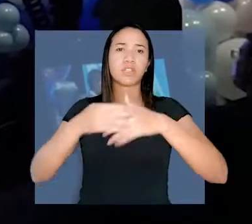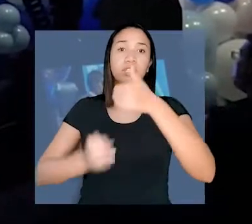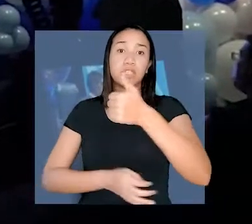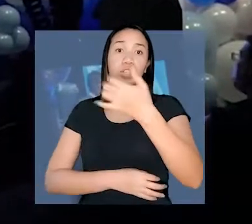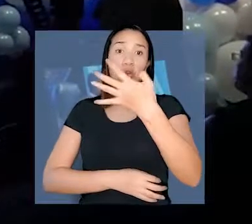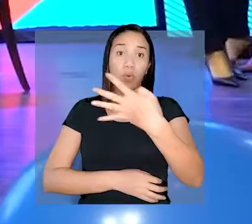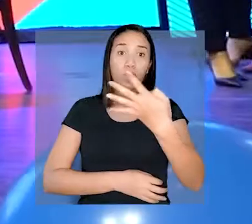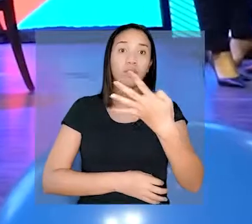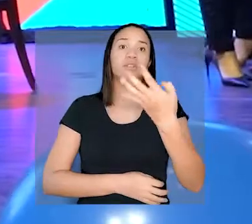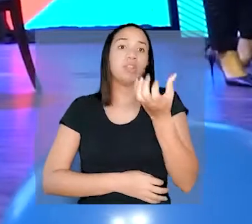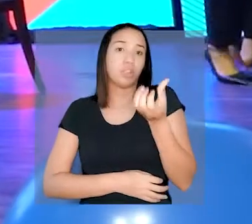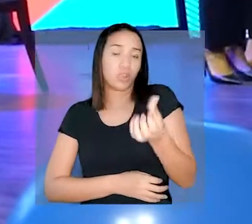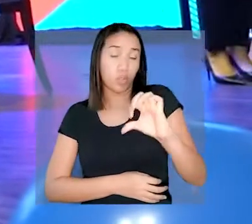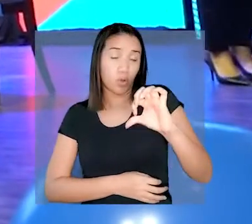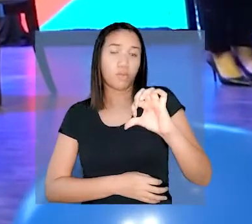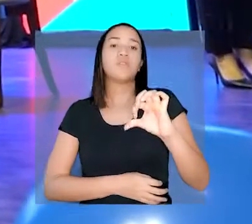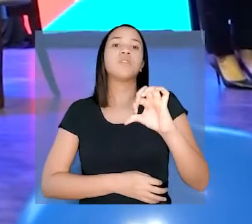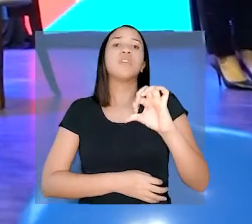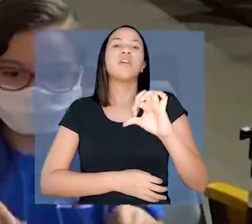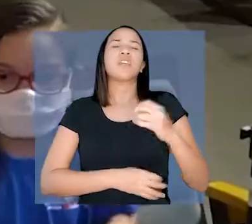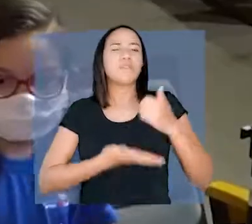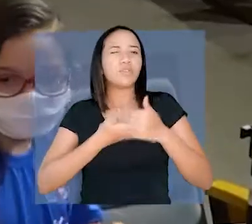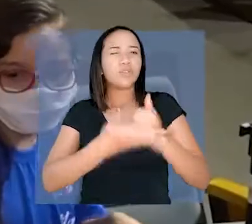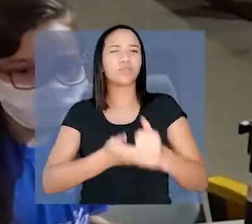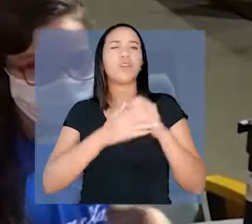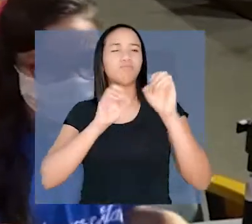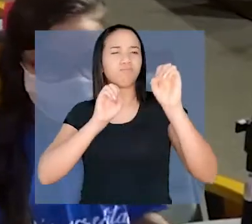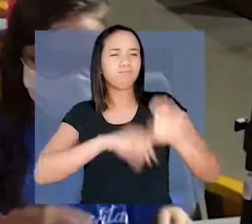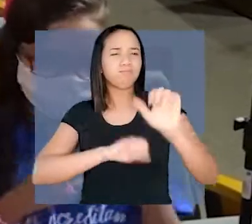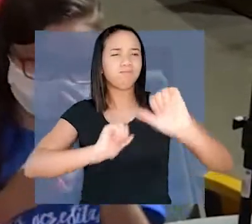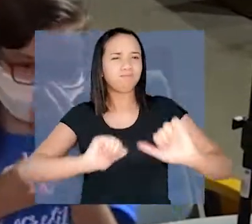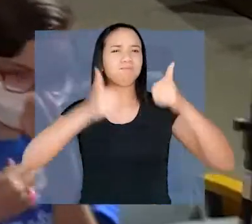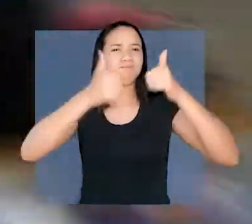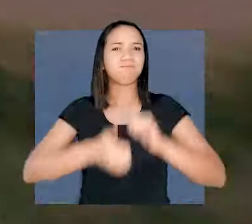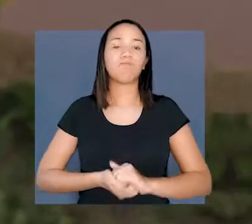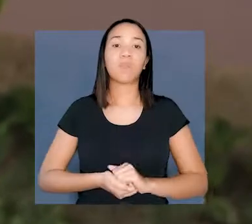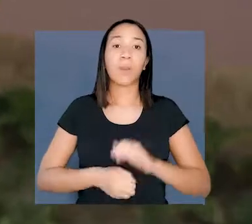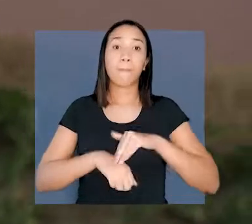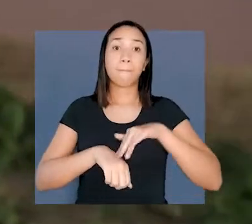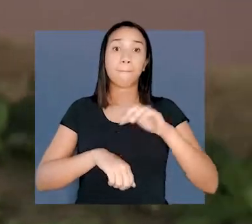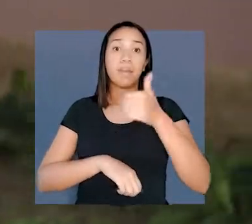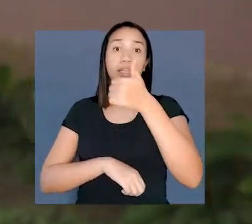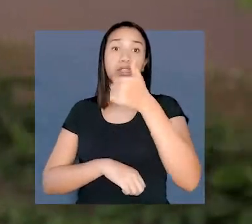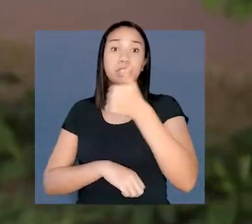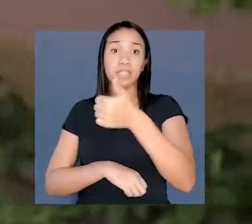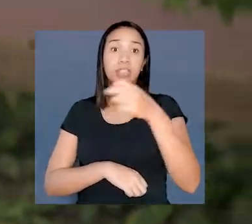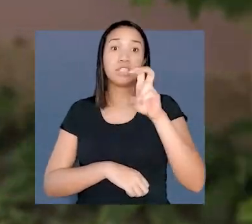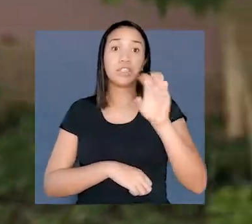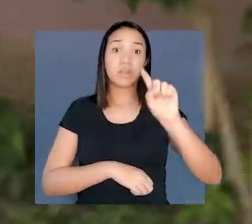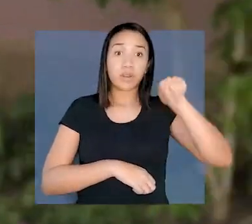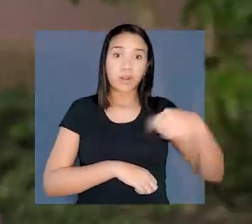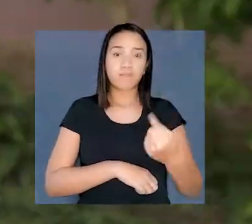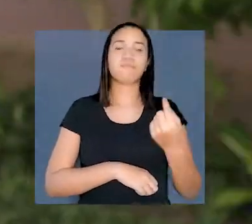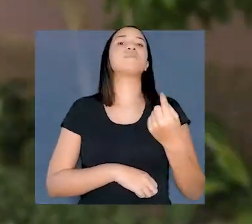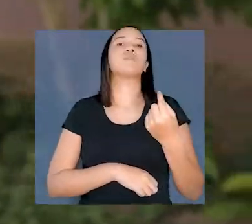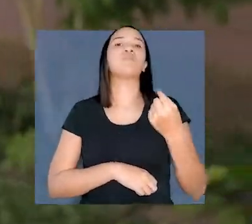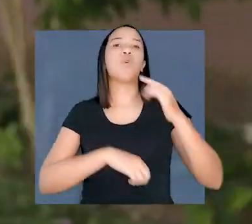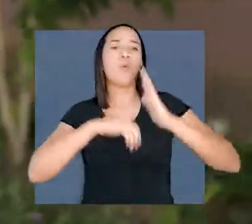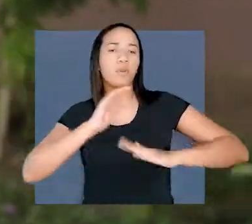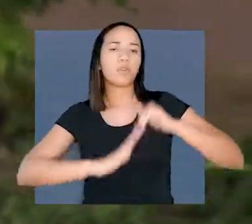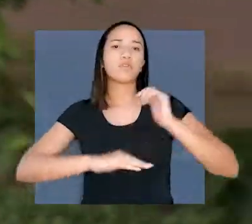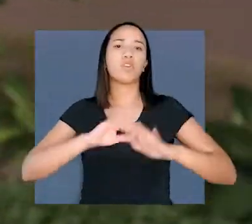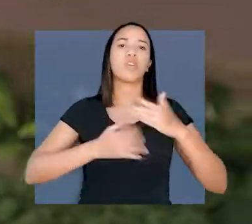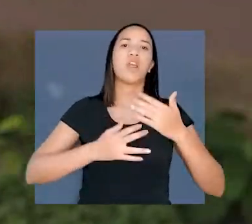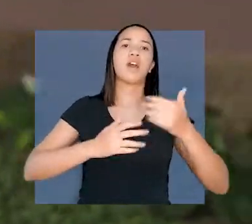construídas 149 creches que vão beneficiar 30 mil crianças com educação de qualidade. E mais de 150 mil servidores públicos entre